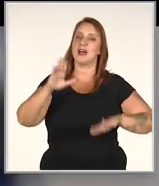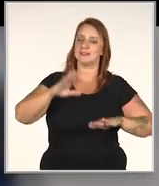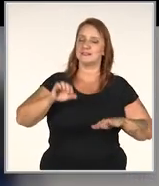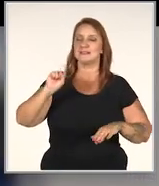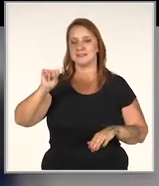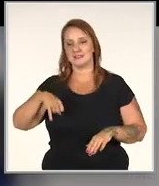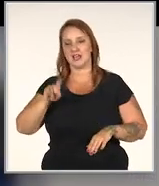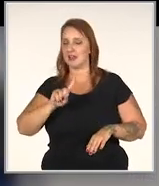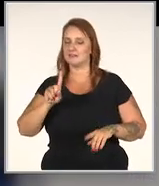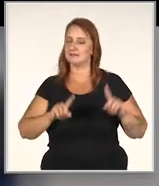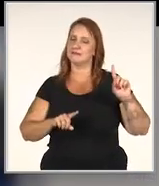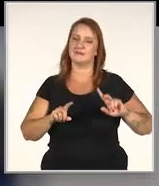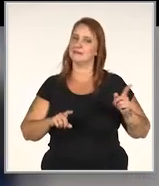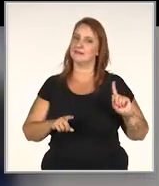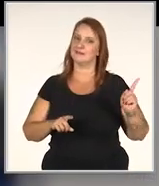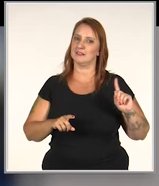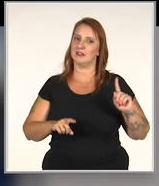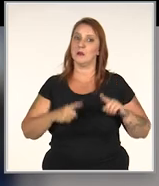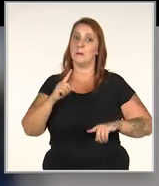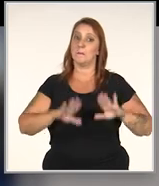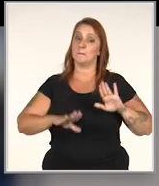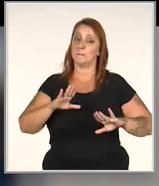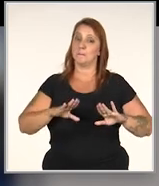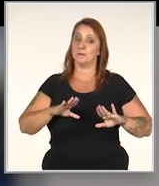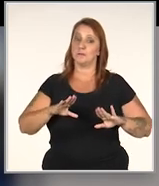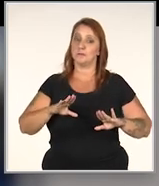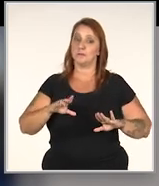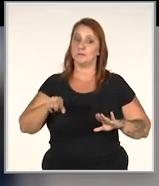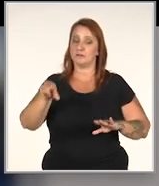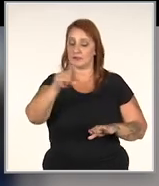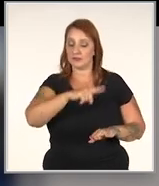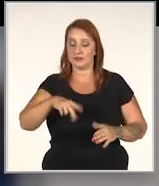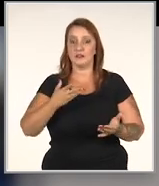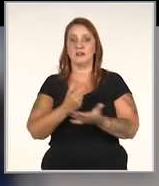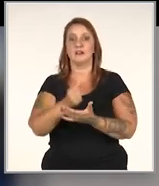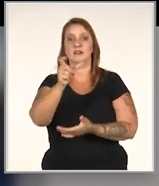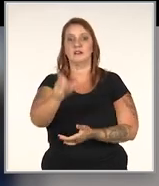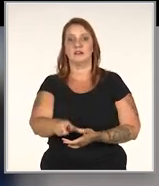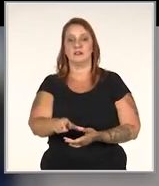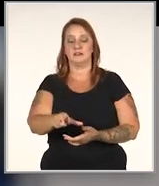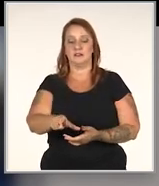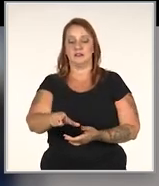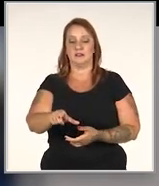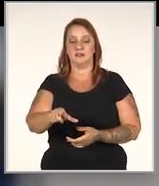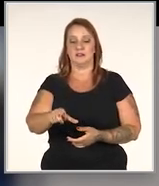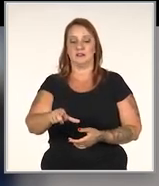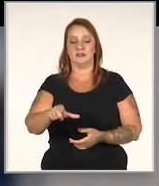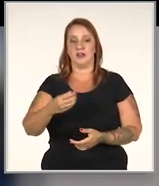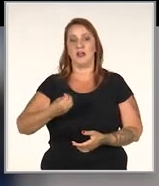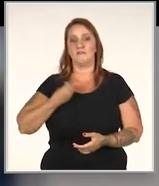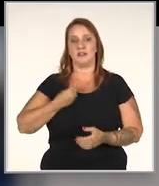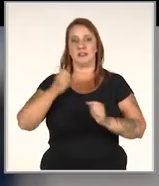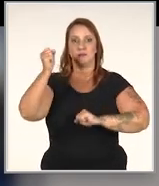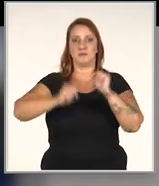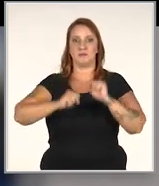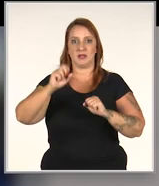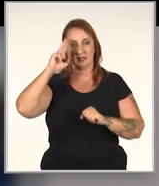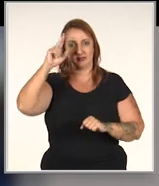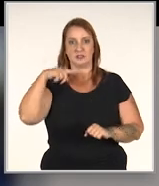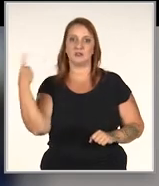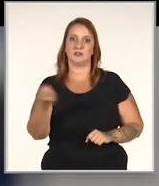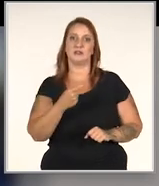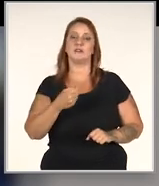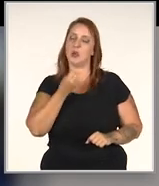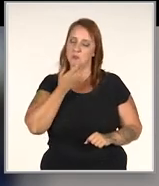Às vezes sim e às vezes não. Mas por via das dúvidas, como o cliente é sempre a razão de existir das nossas empresas,